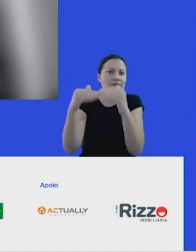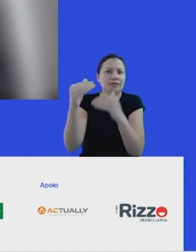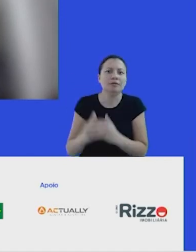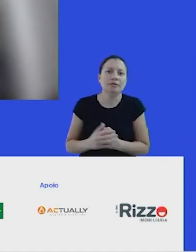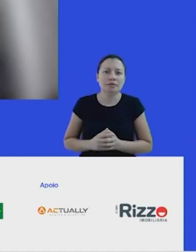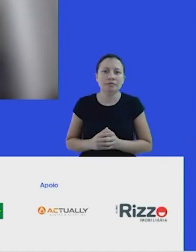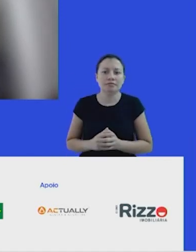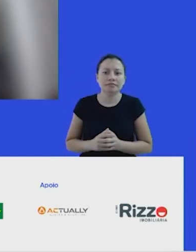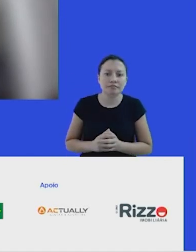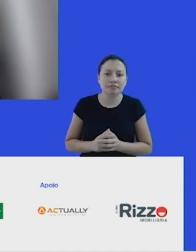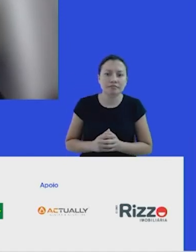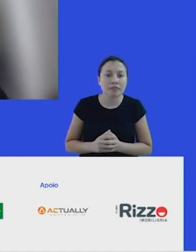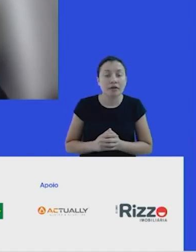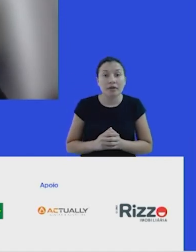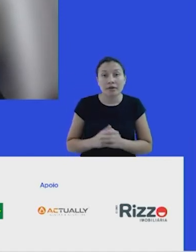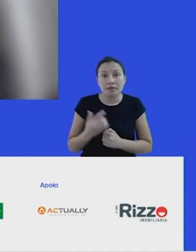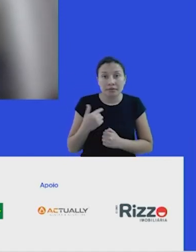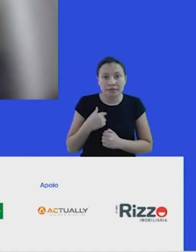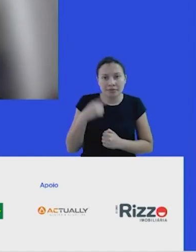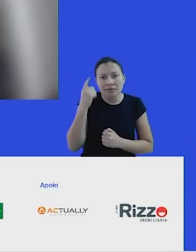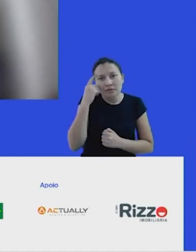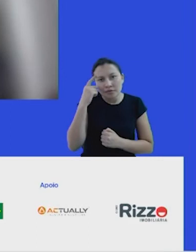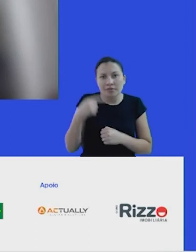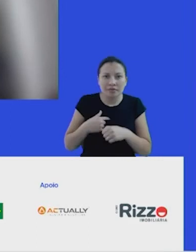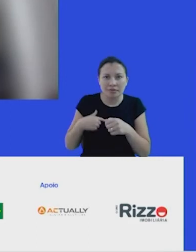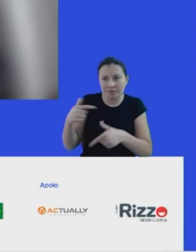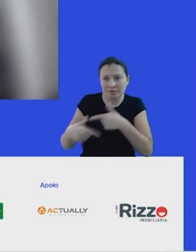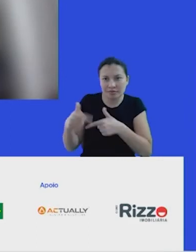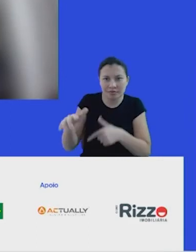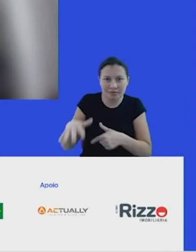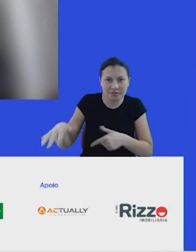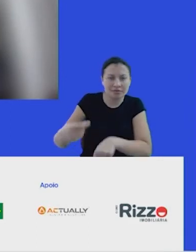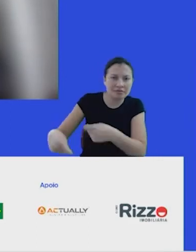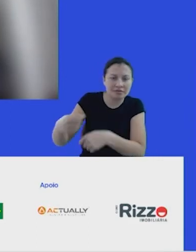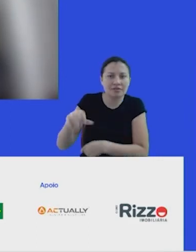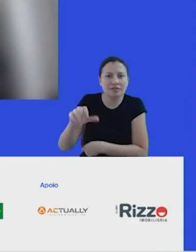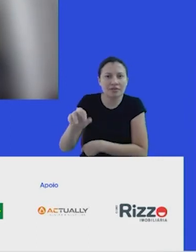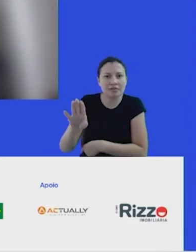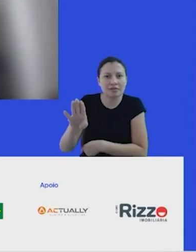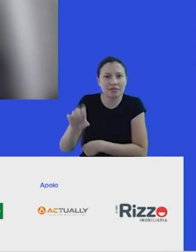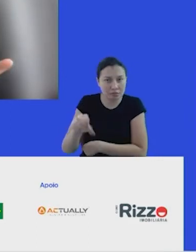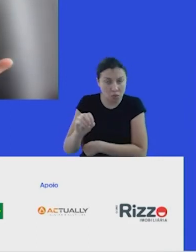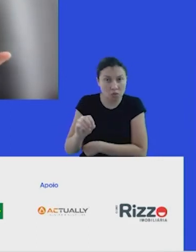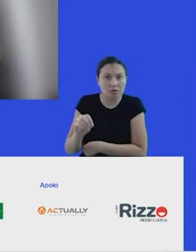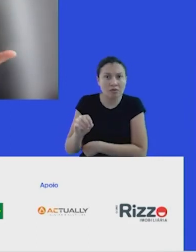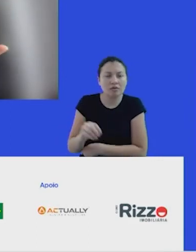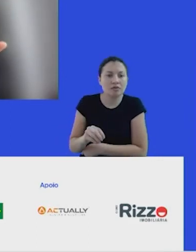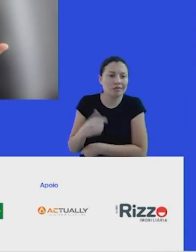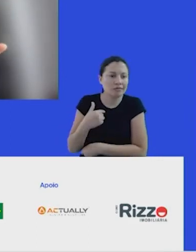Eu penso muito, eu trabalho com mercado de carbono, com crédito de carbono, e eu fico muito